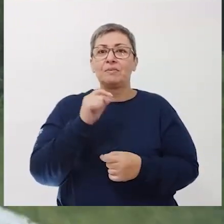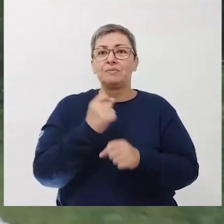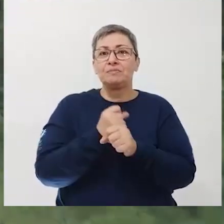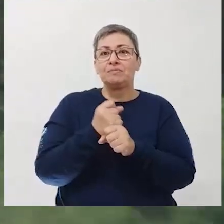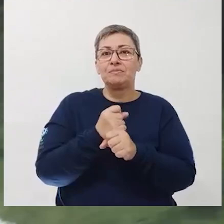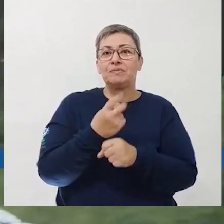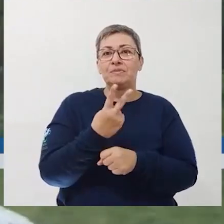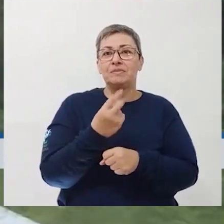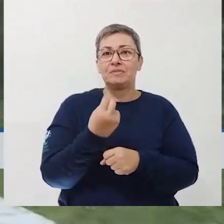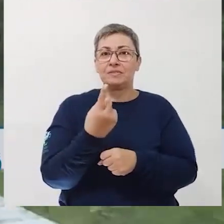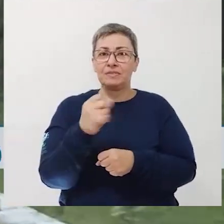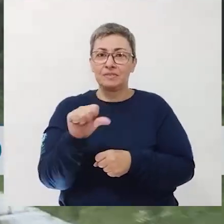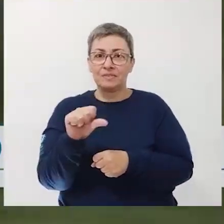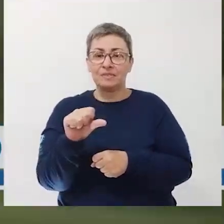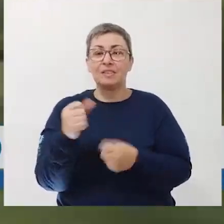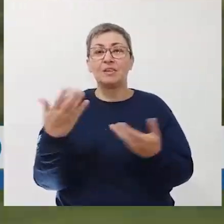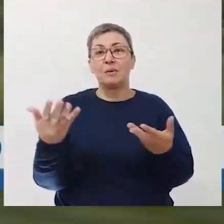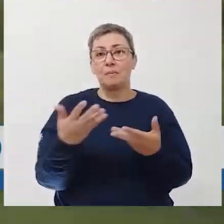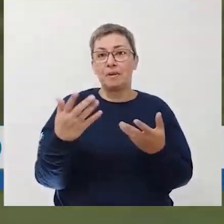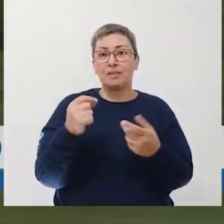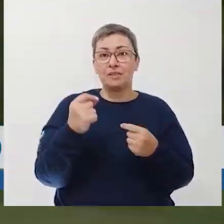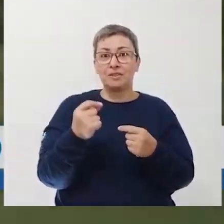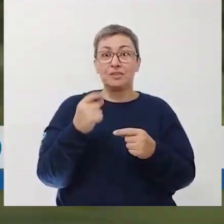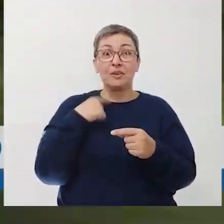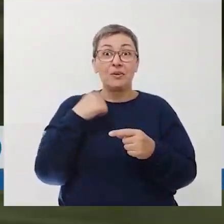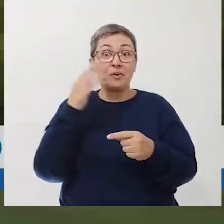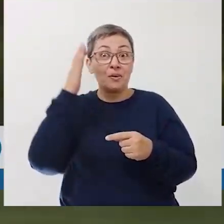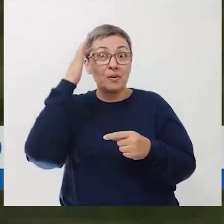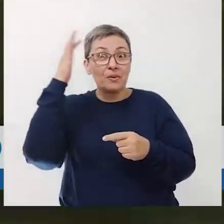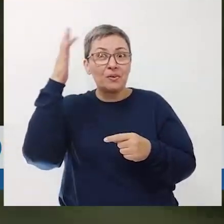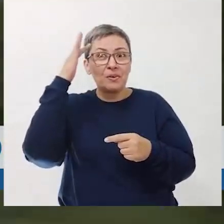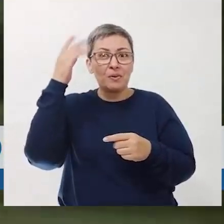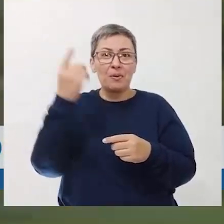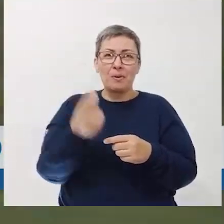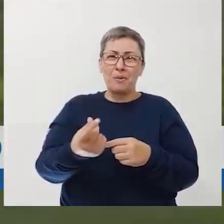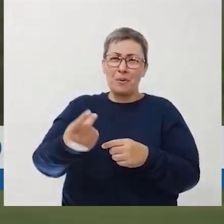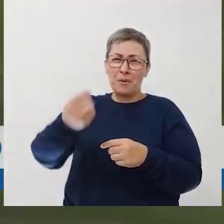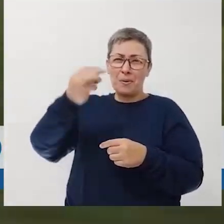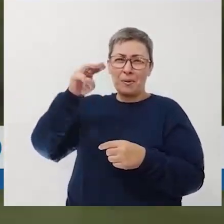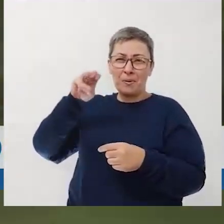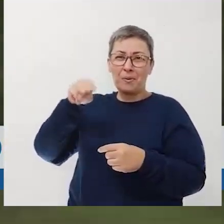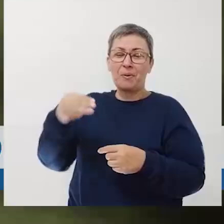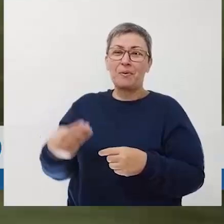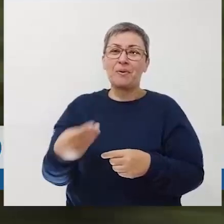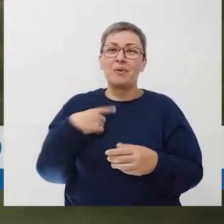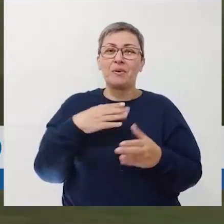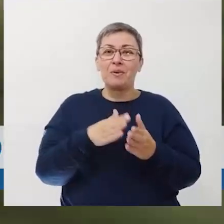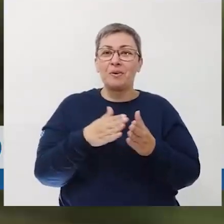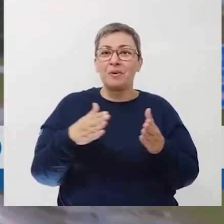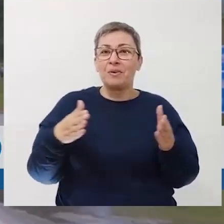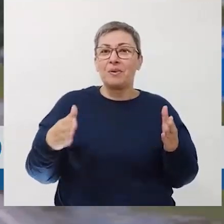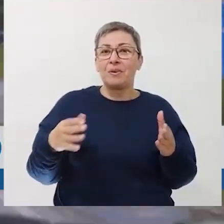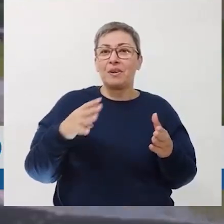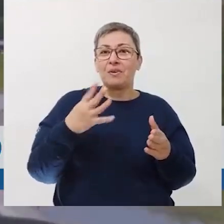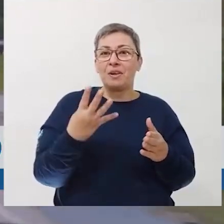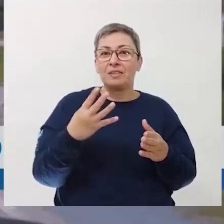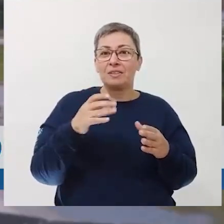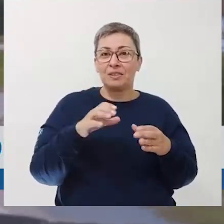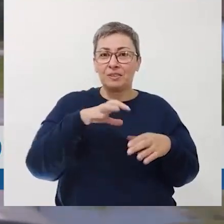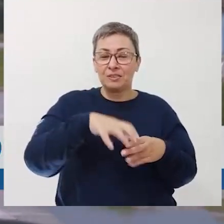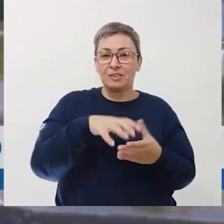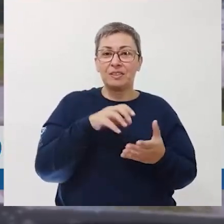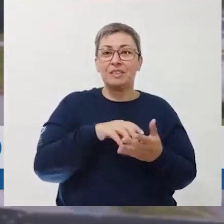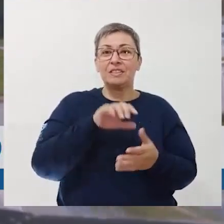O ano é 2019, mas a nossa viagem hoje remete a milhões de anos. Estamos na região da 4ª